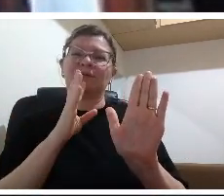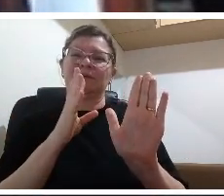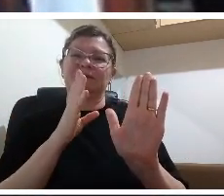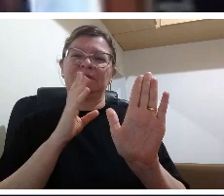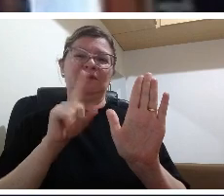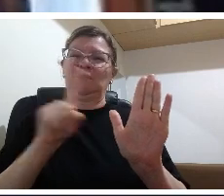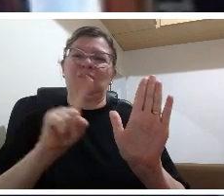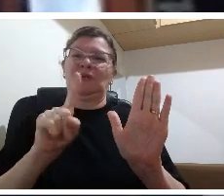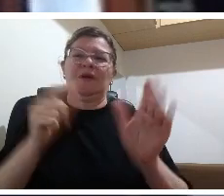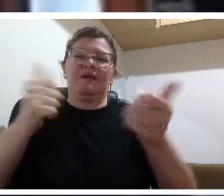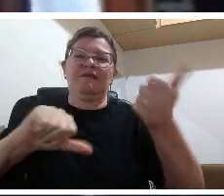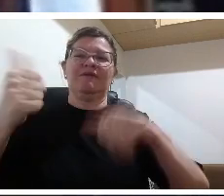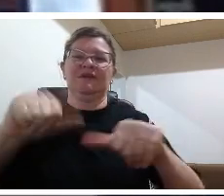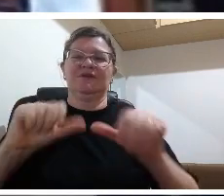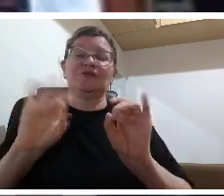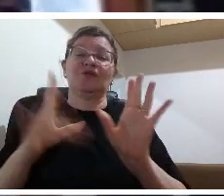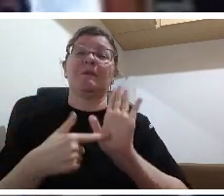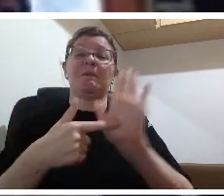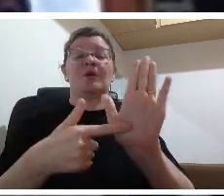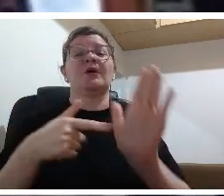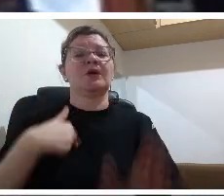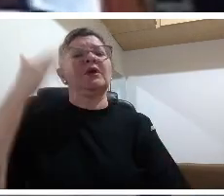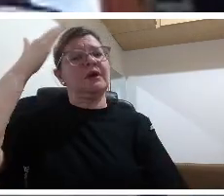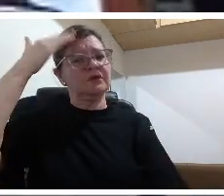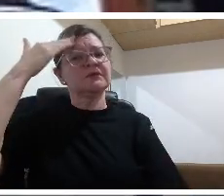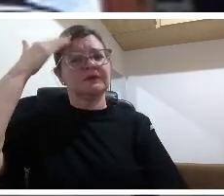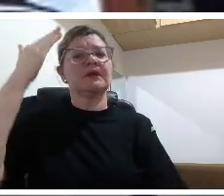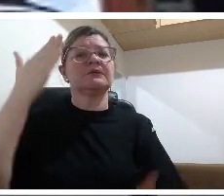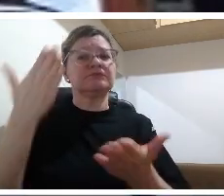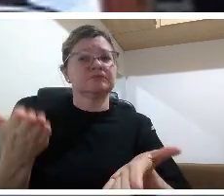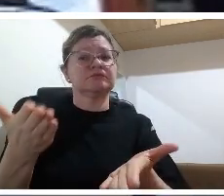corre que sabe fazer aquilo